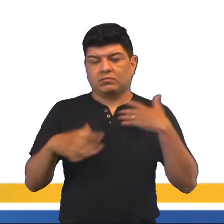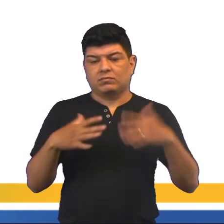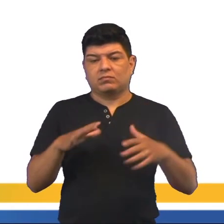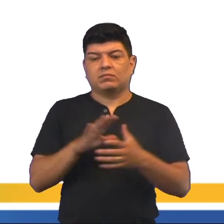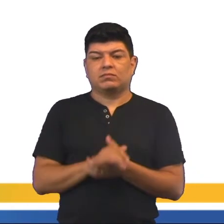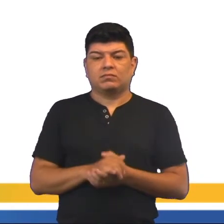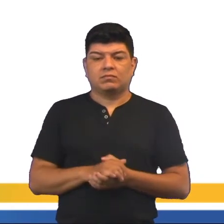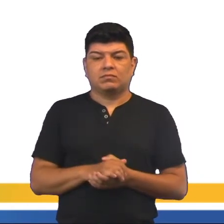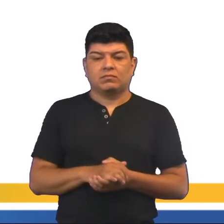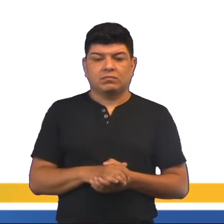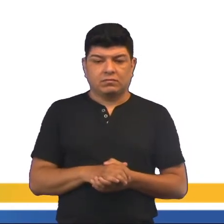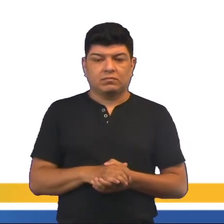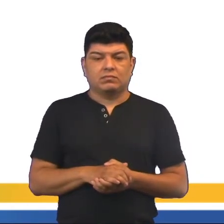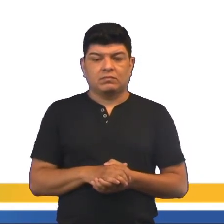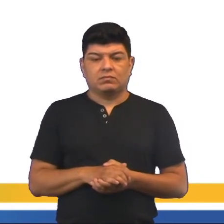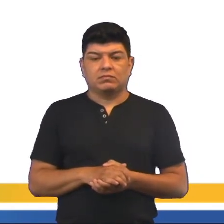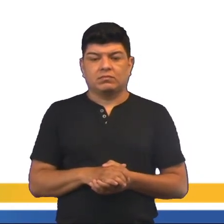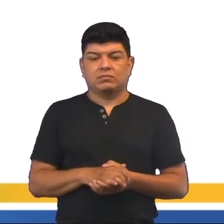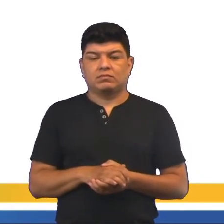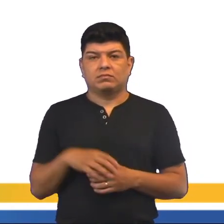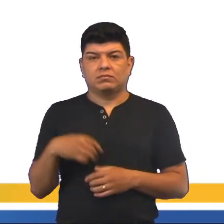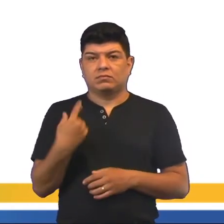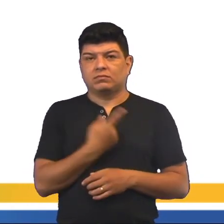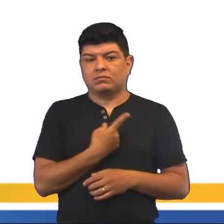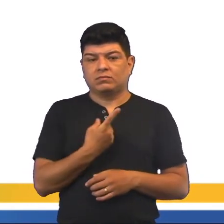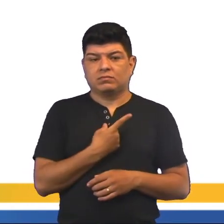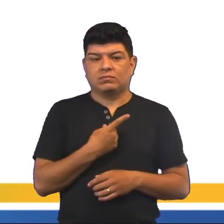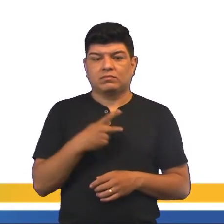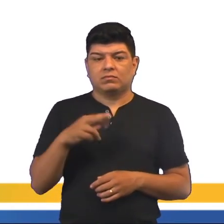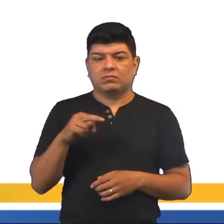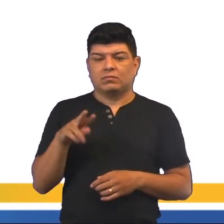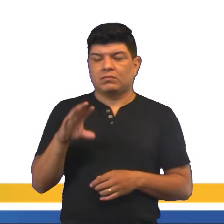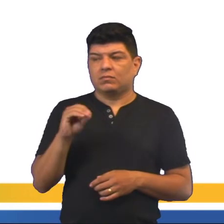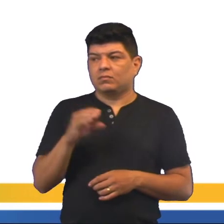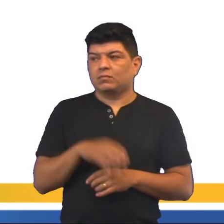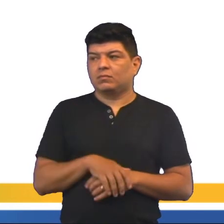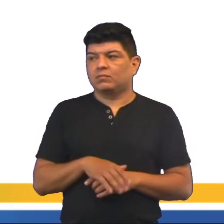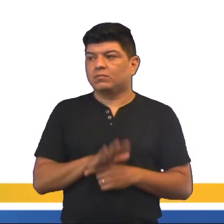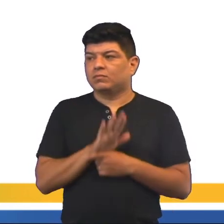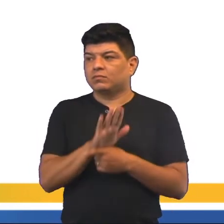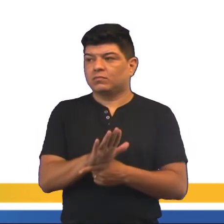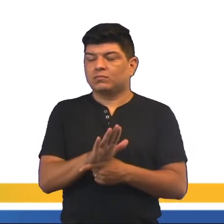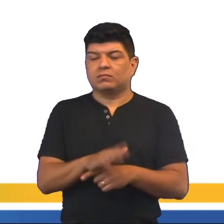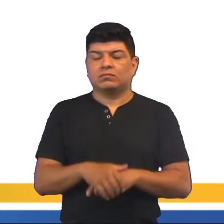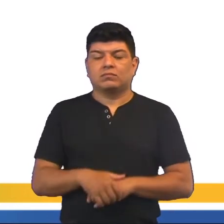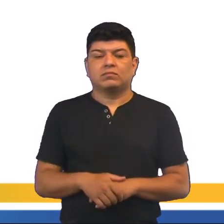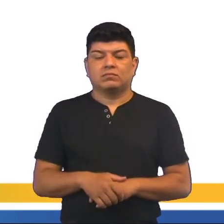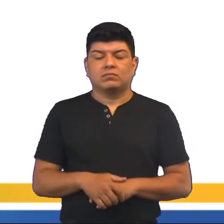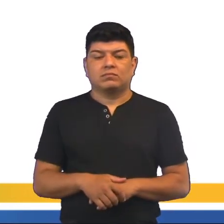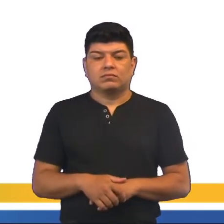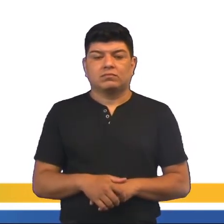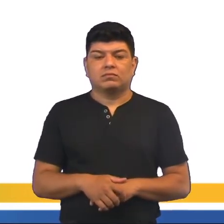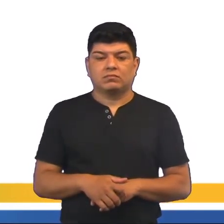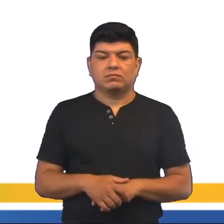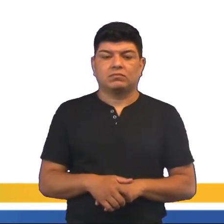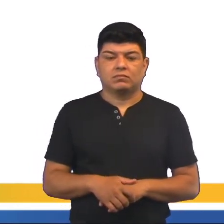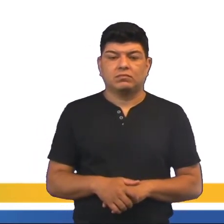cena, certo? Então, esse aí é o nosso querido ponto, né? É o ajudante aí da